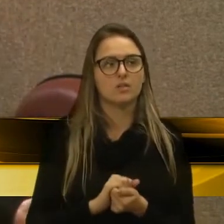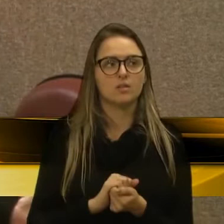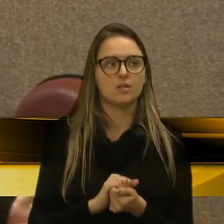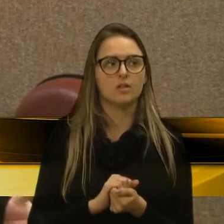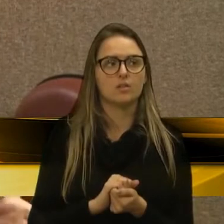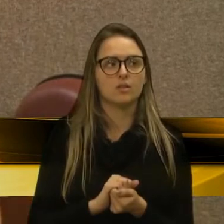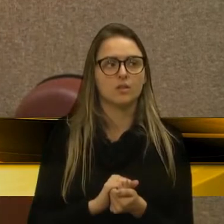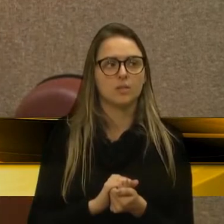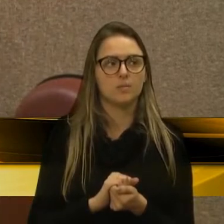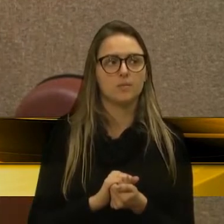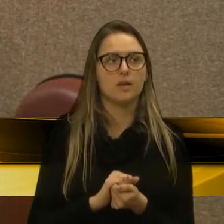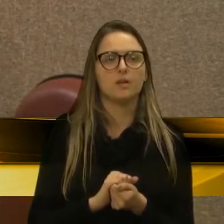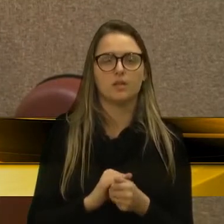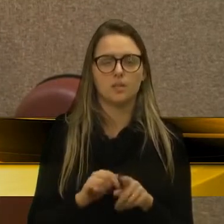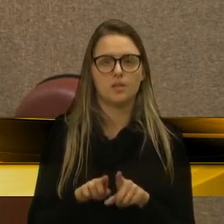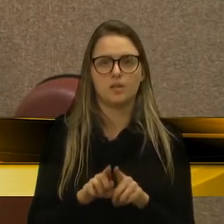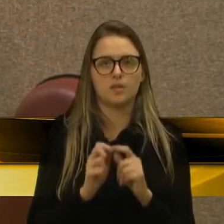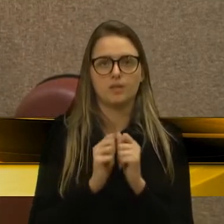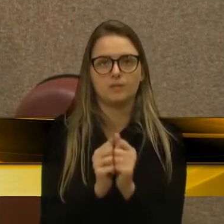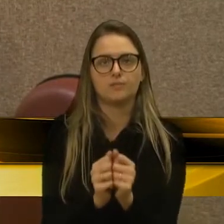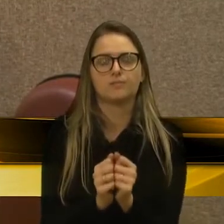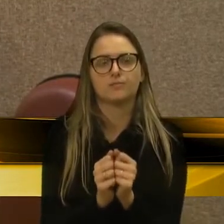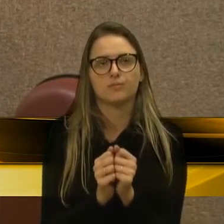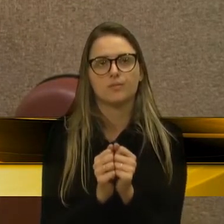espera aí, minha gente, vamos ter um pouquinho de calma.